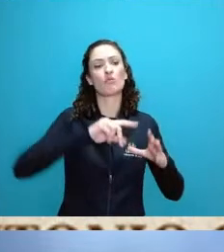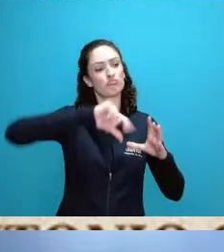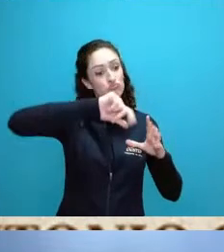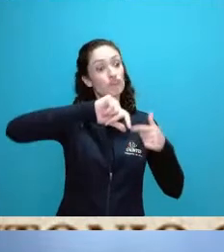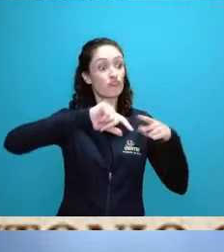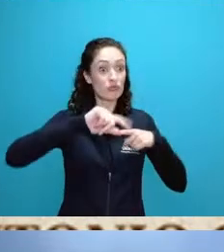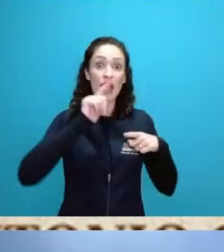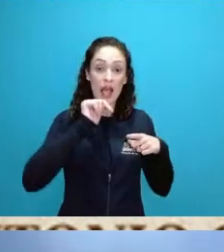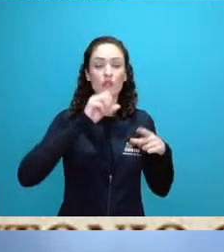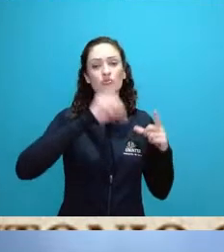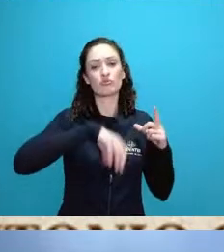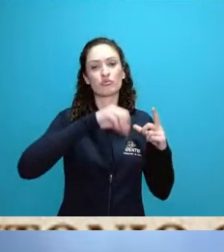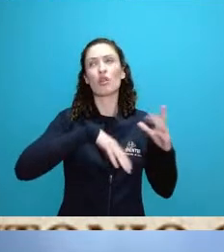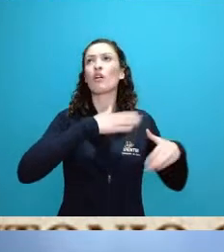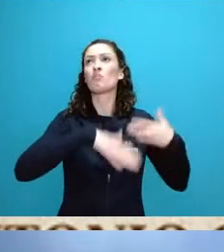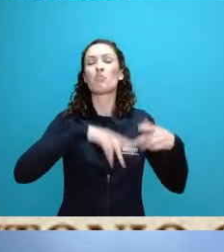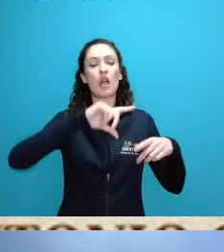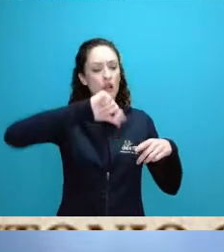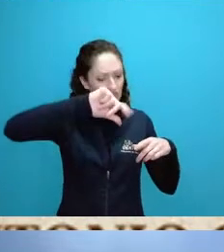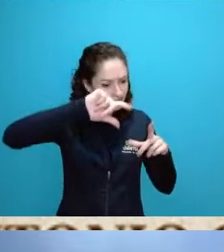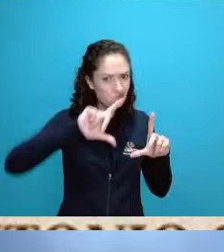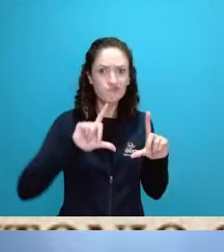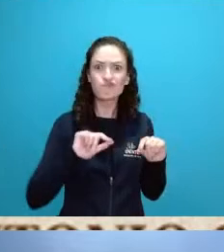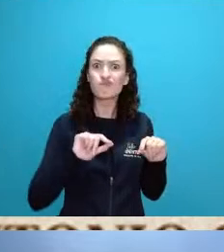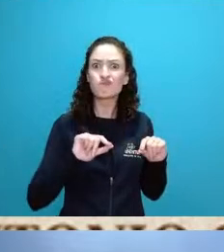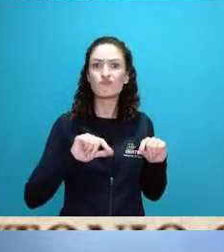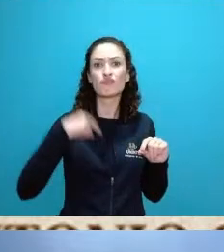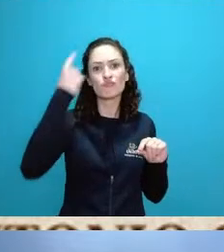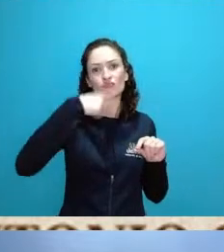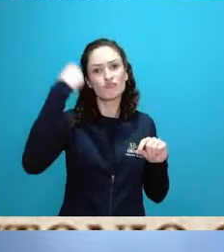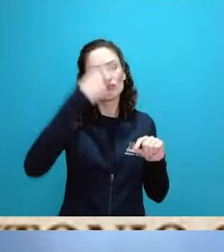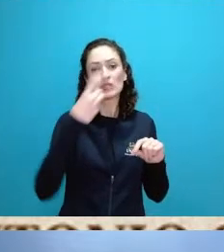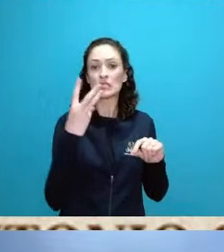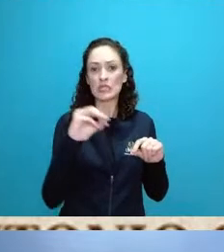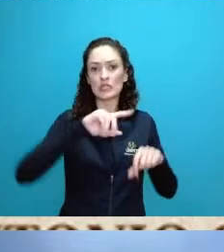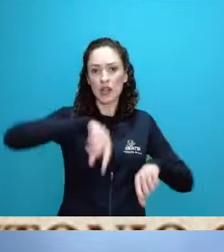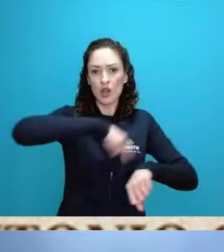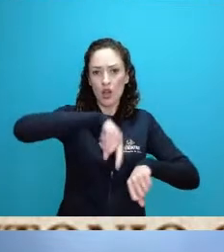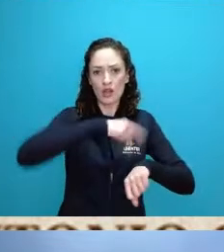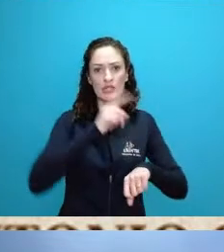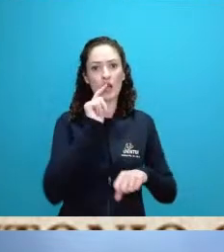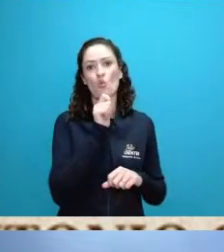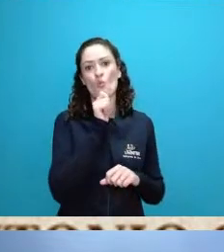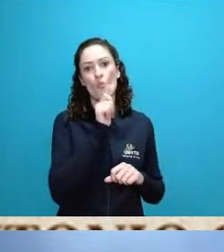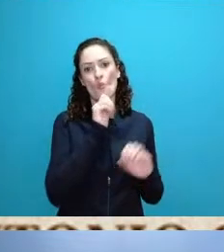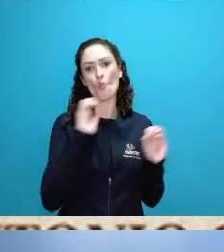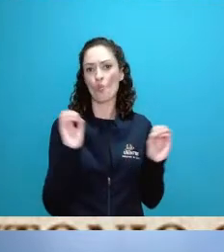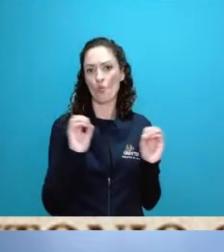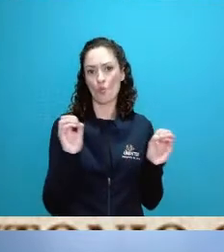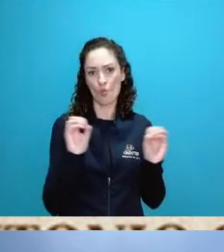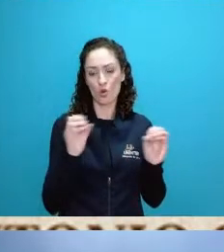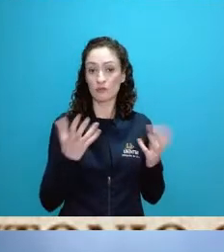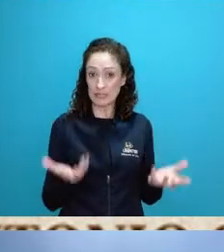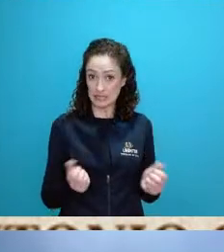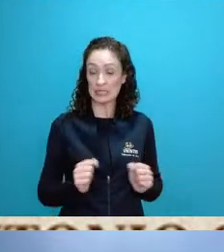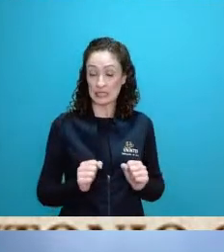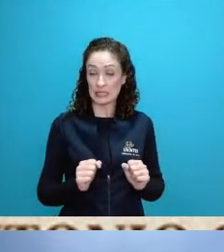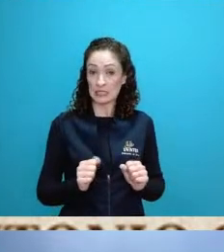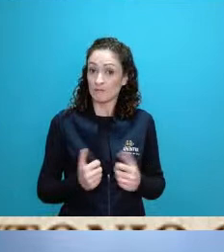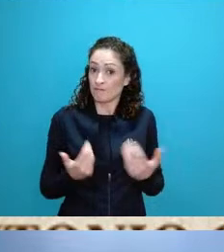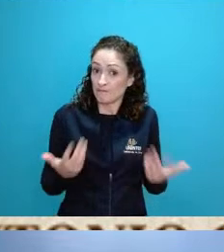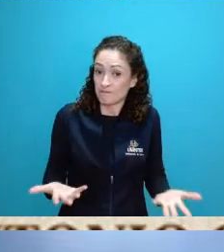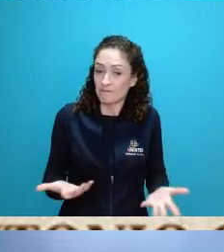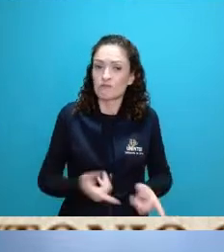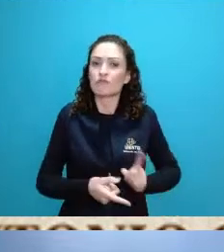aí atribui a gente pode atribuir a vários eventos mas o evento que eu atribuo